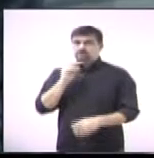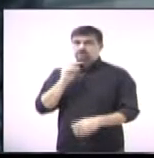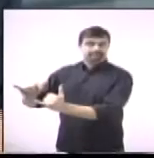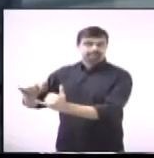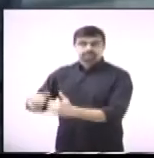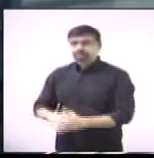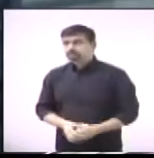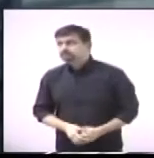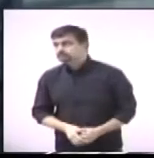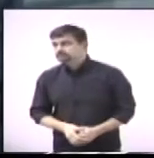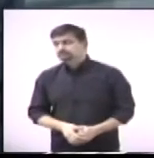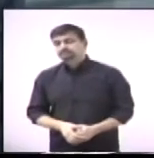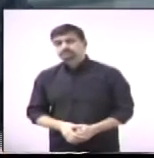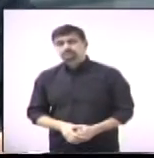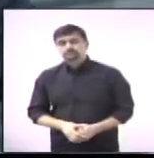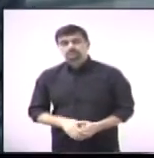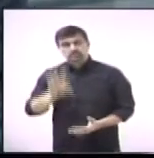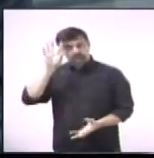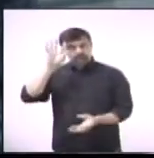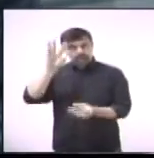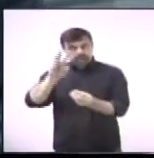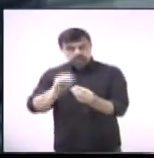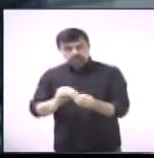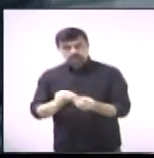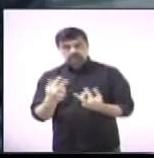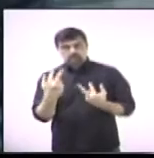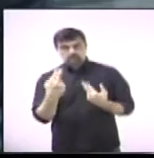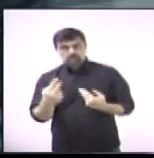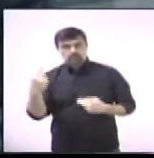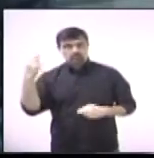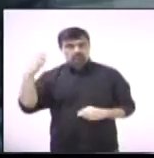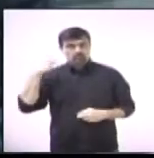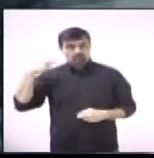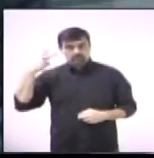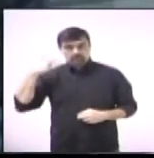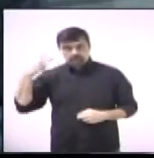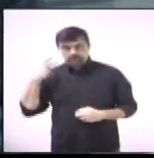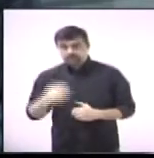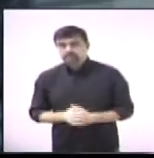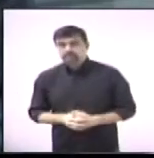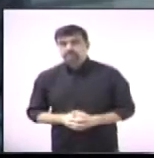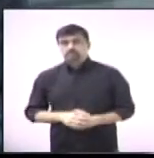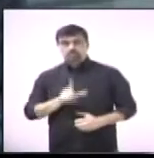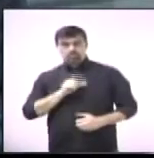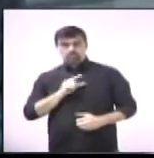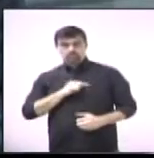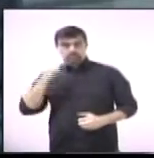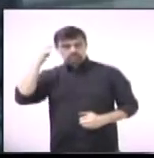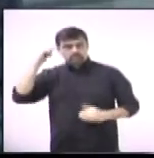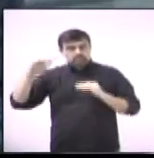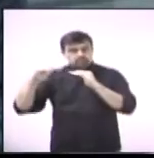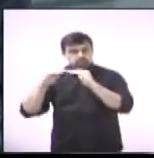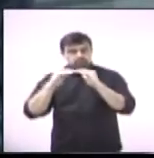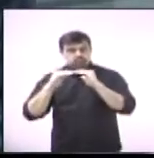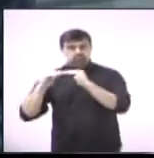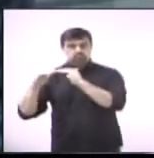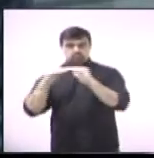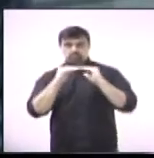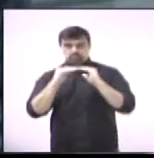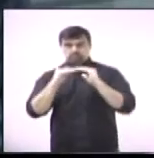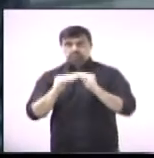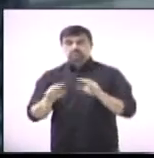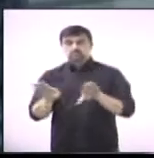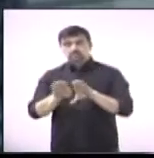final, fazendo eco as palavras do vereador companheiro Custódio Campos, saúdo